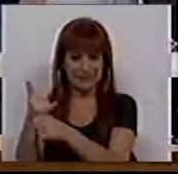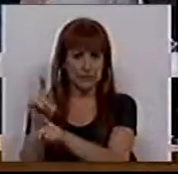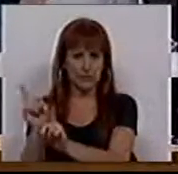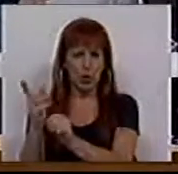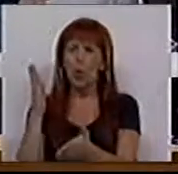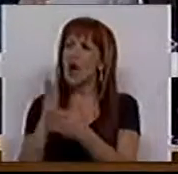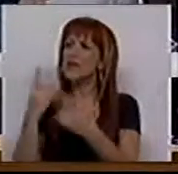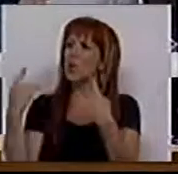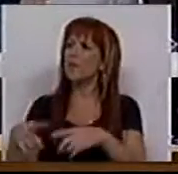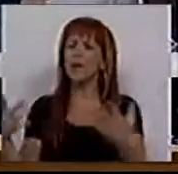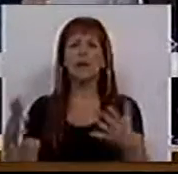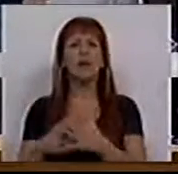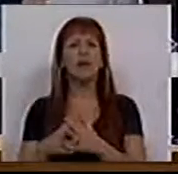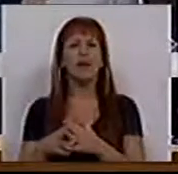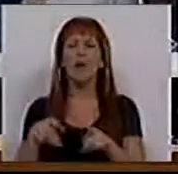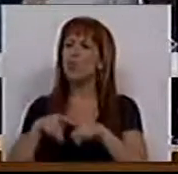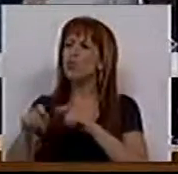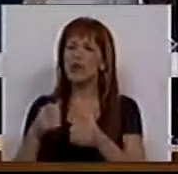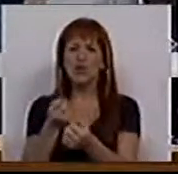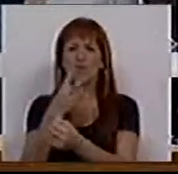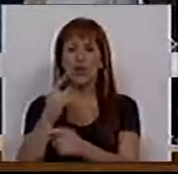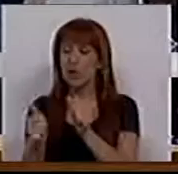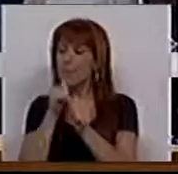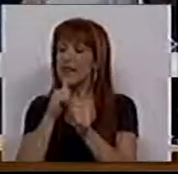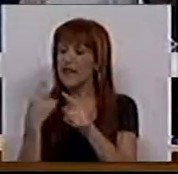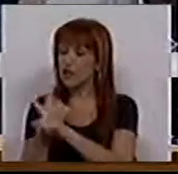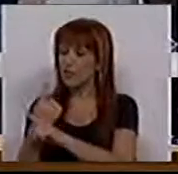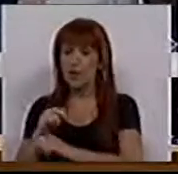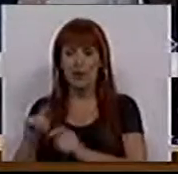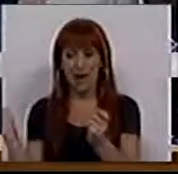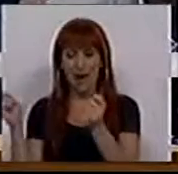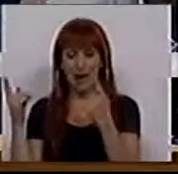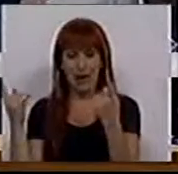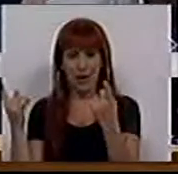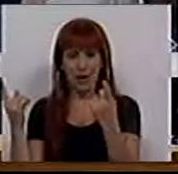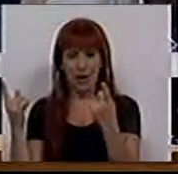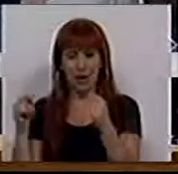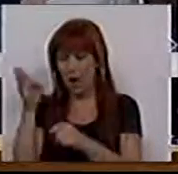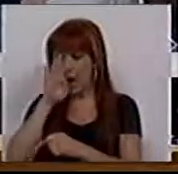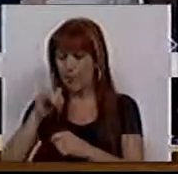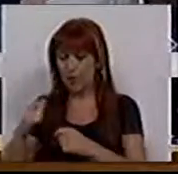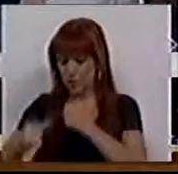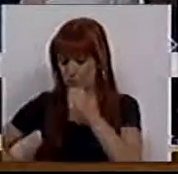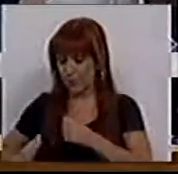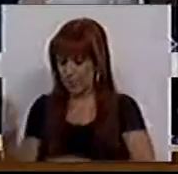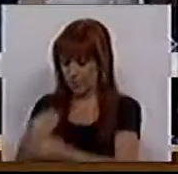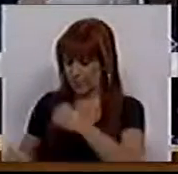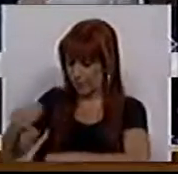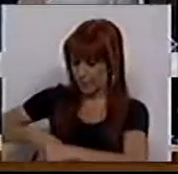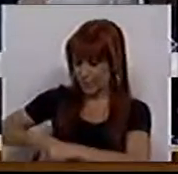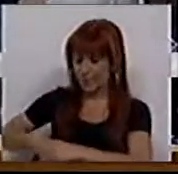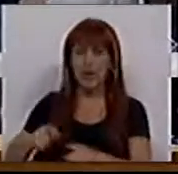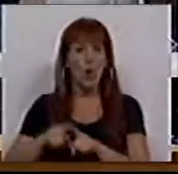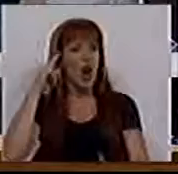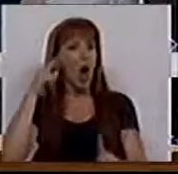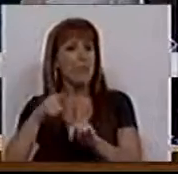E não basta ter uma política e um conjunto de medidas que promovam a prática dos transplantes para que